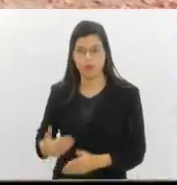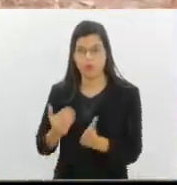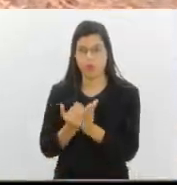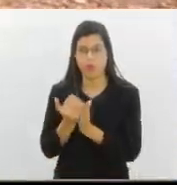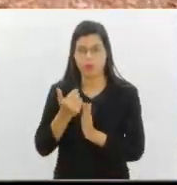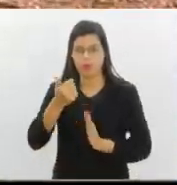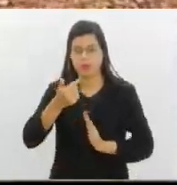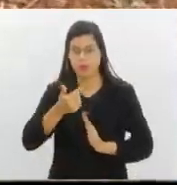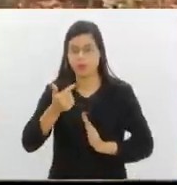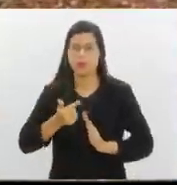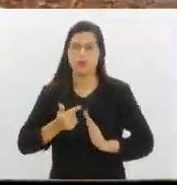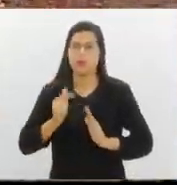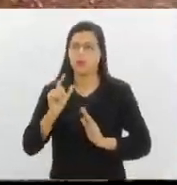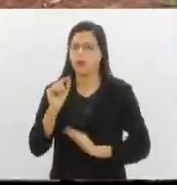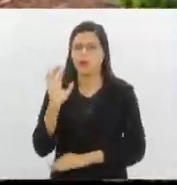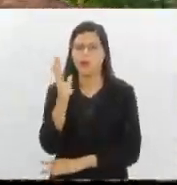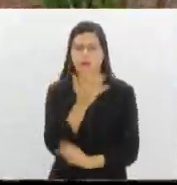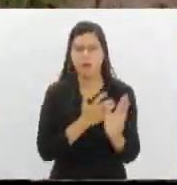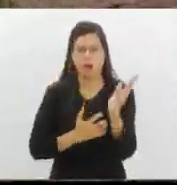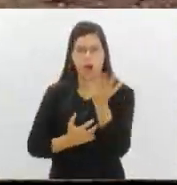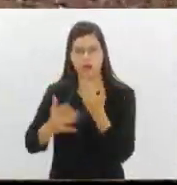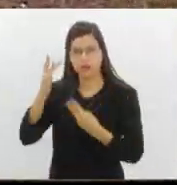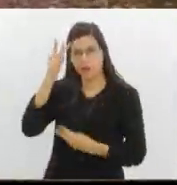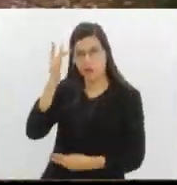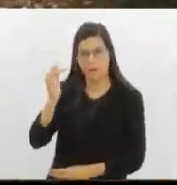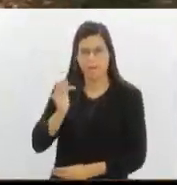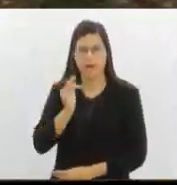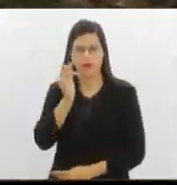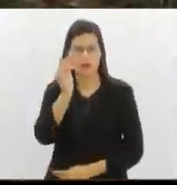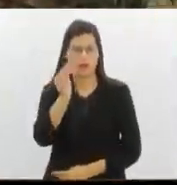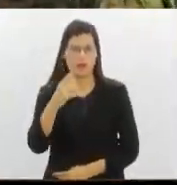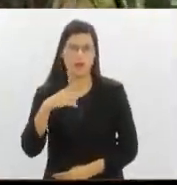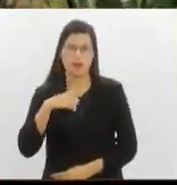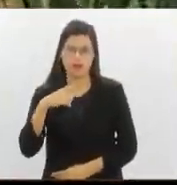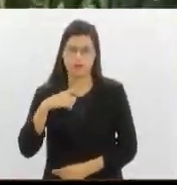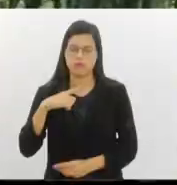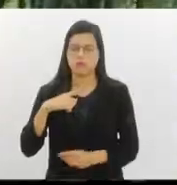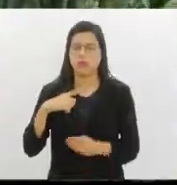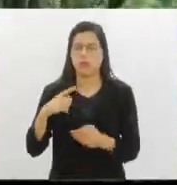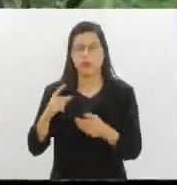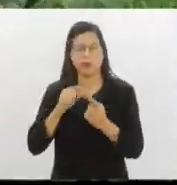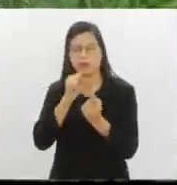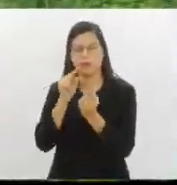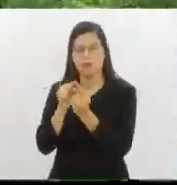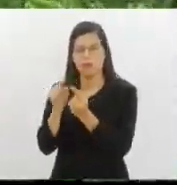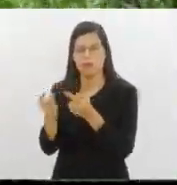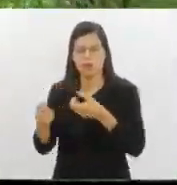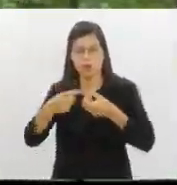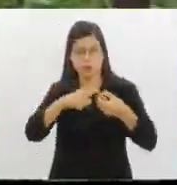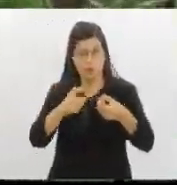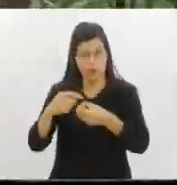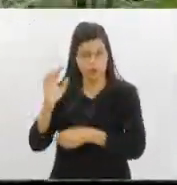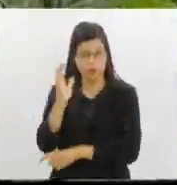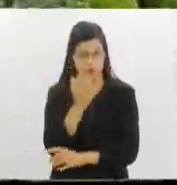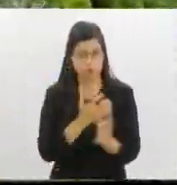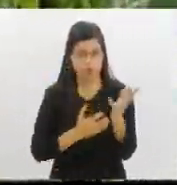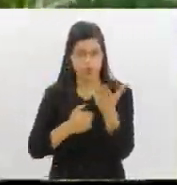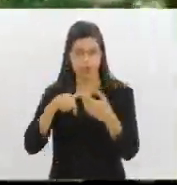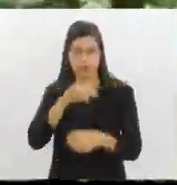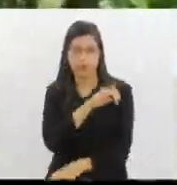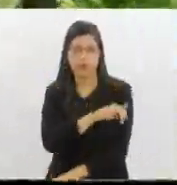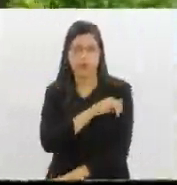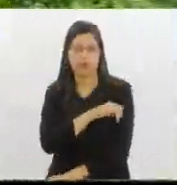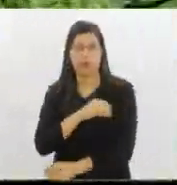Florestas do Amanhã, que prevê o restauro de 200 hectares de Mata Atlântica no Rio de Janeiro. Em sua primeira fase, lançada em